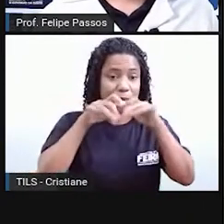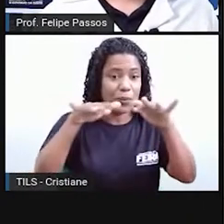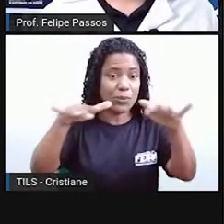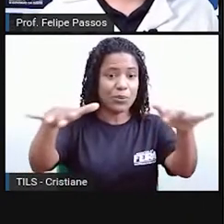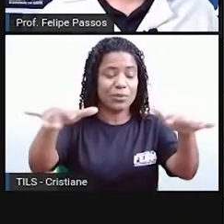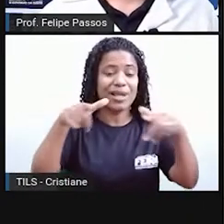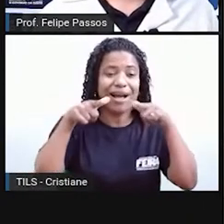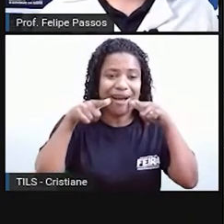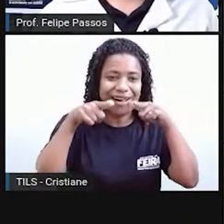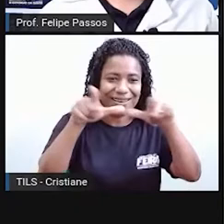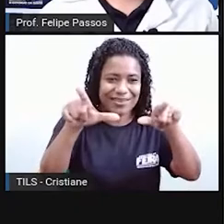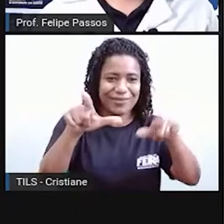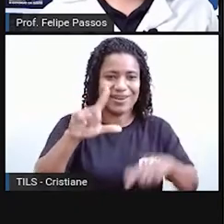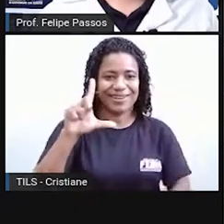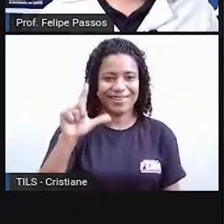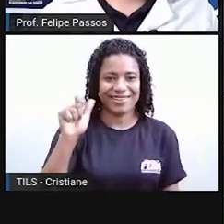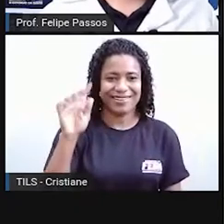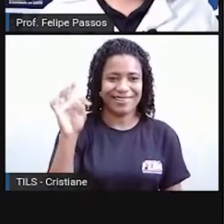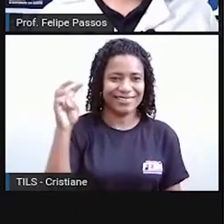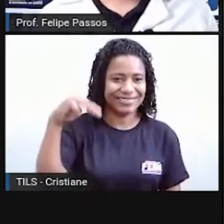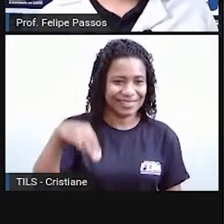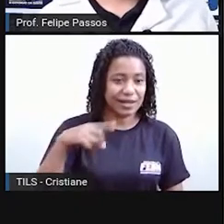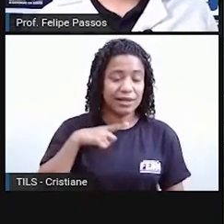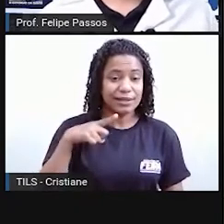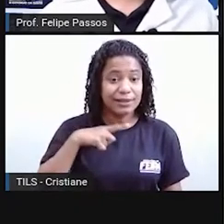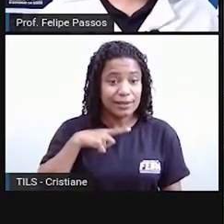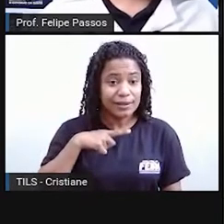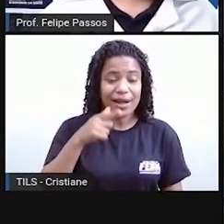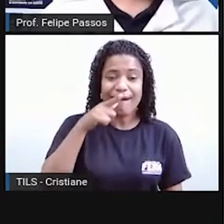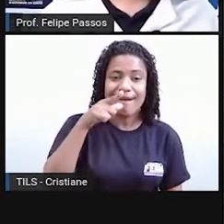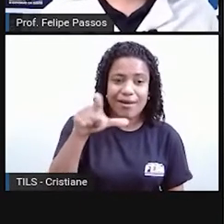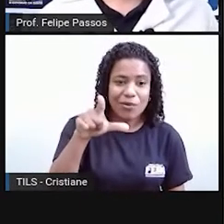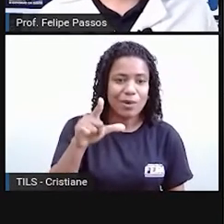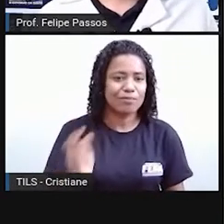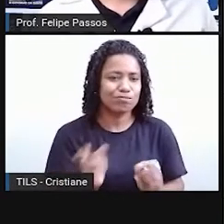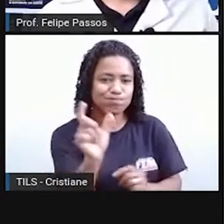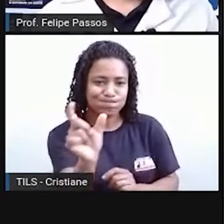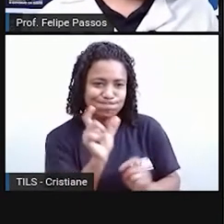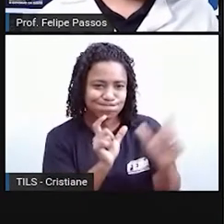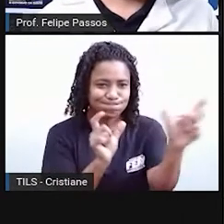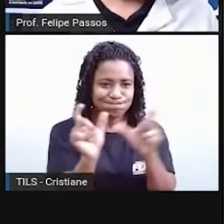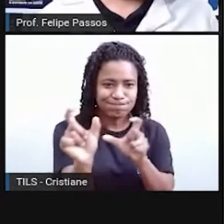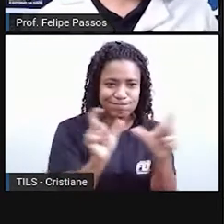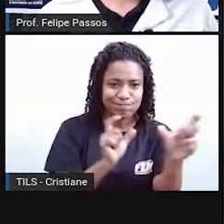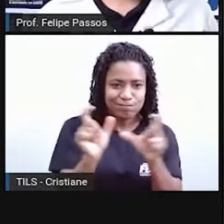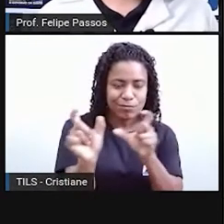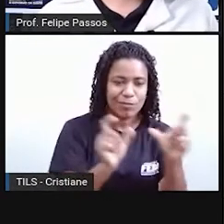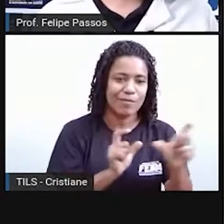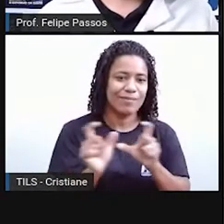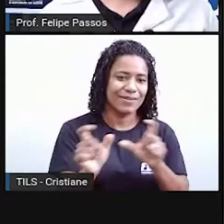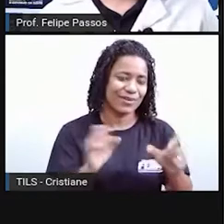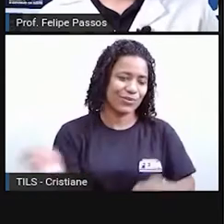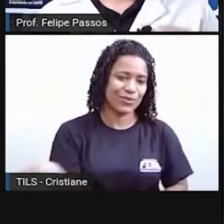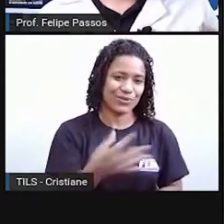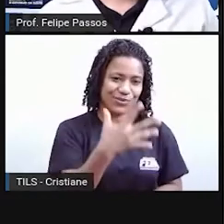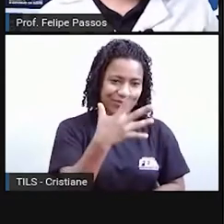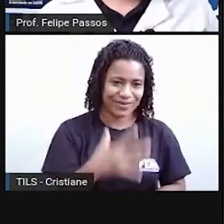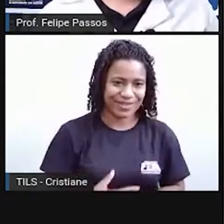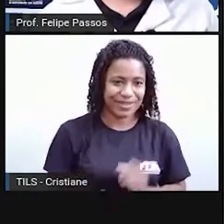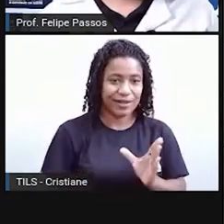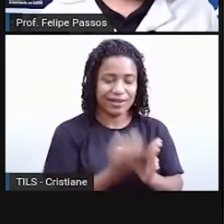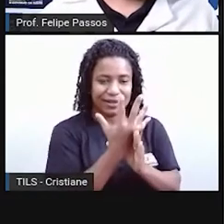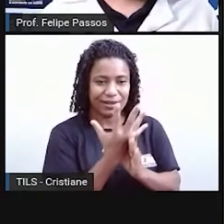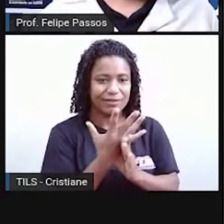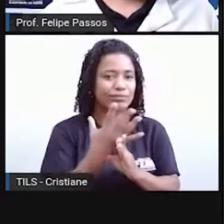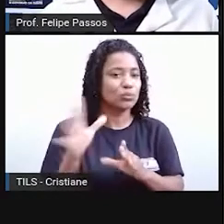desses lugares, a língua ia ganhando novos aspectos, novas palavras, novas expressões da região e foram